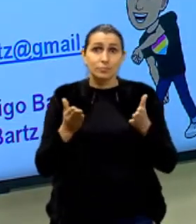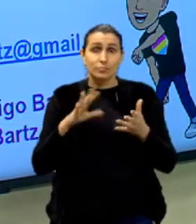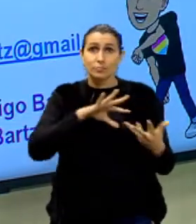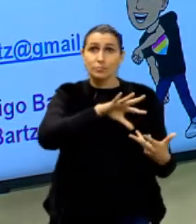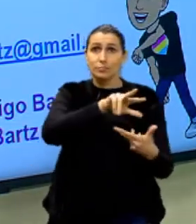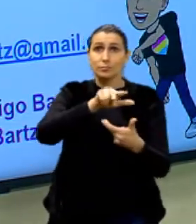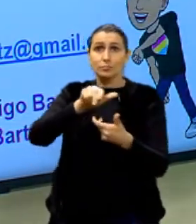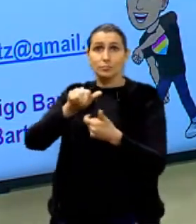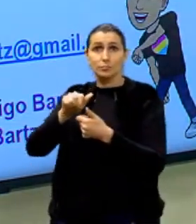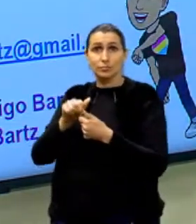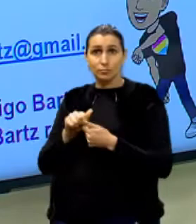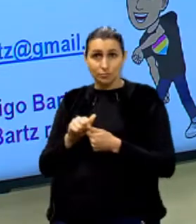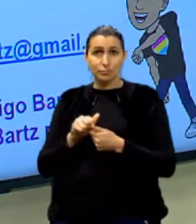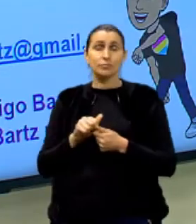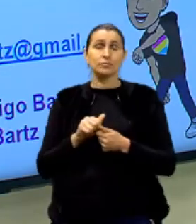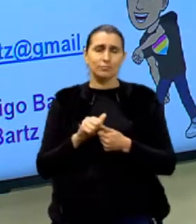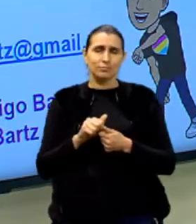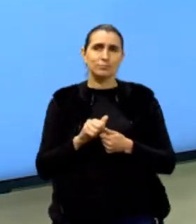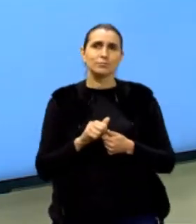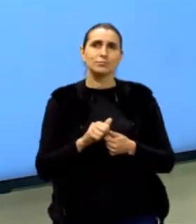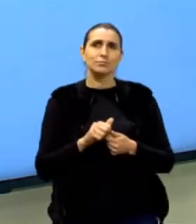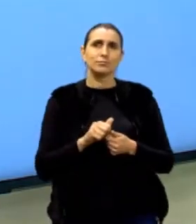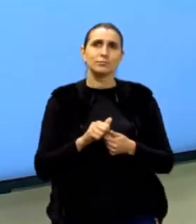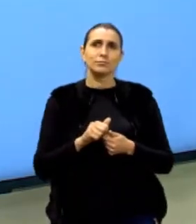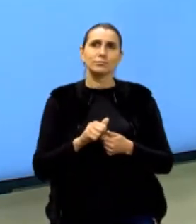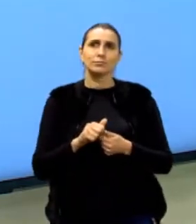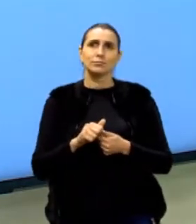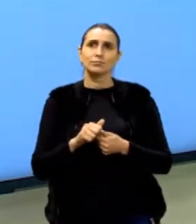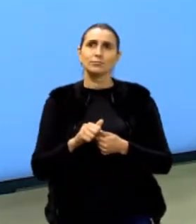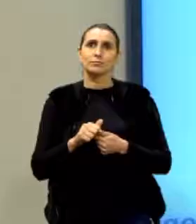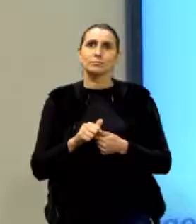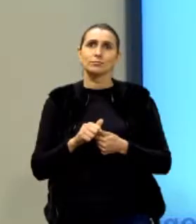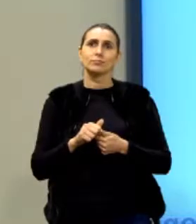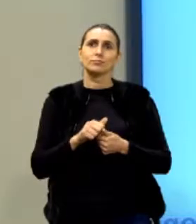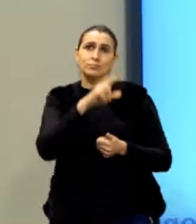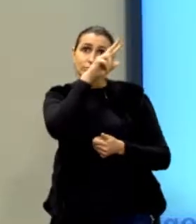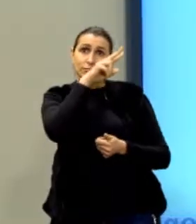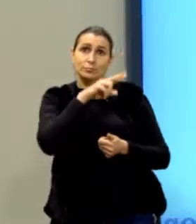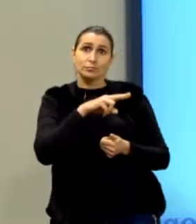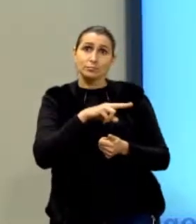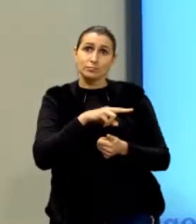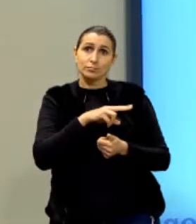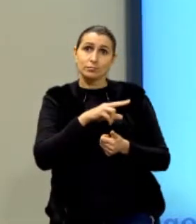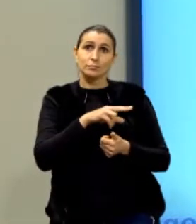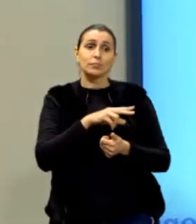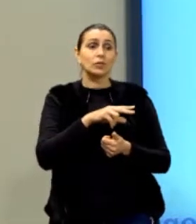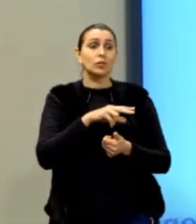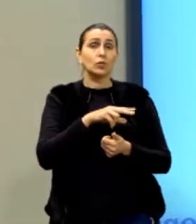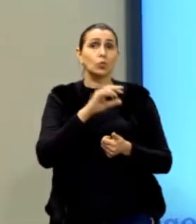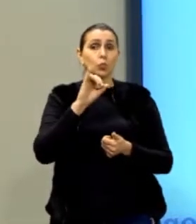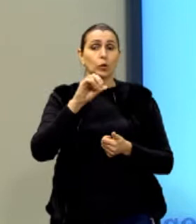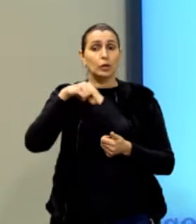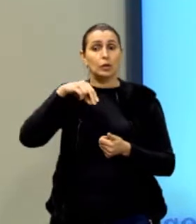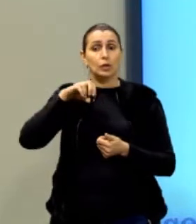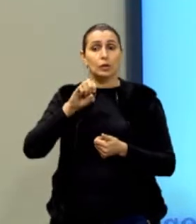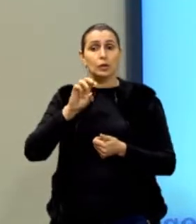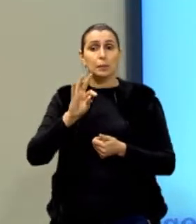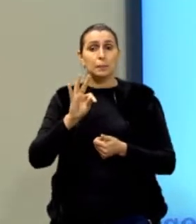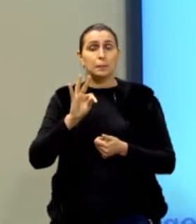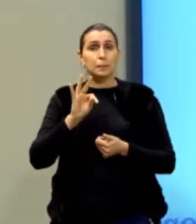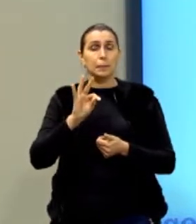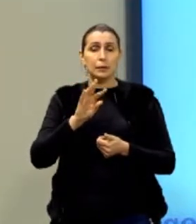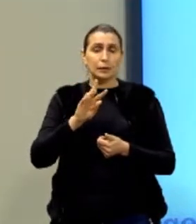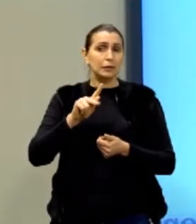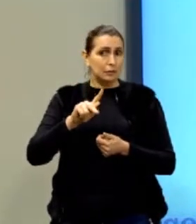mundo e assim excessivamente. Tá legal, gente? Então, vamos lá. Olha o que diz aqui o Inep para vocês. Compreender